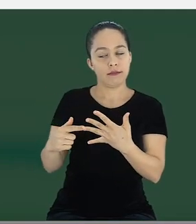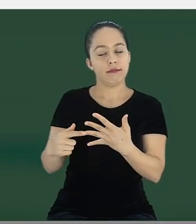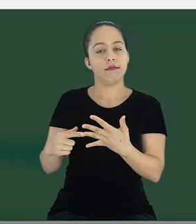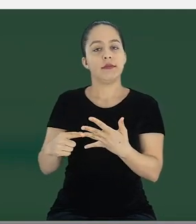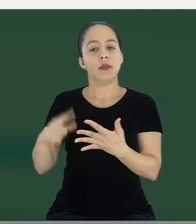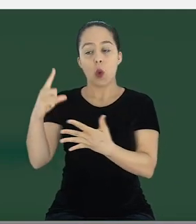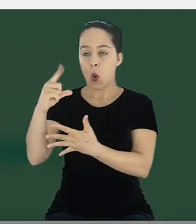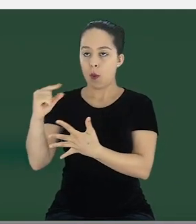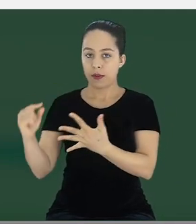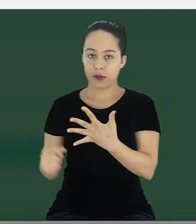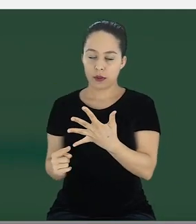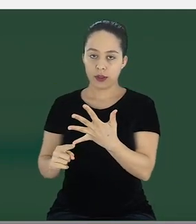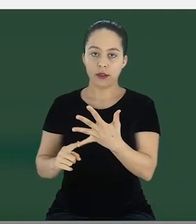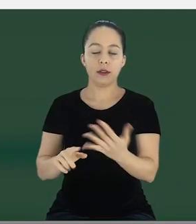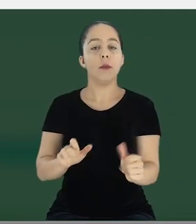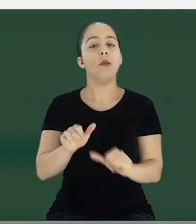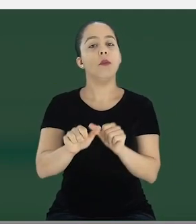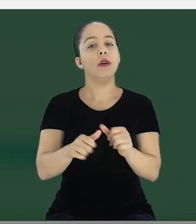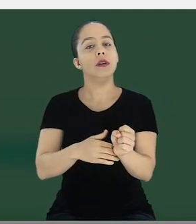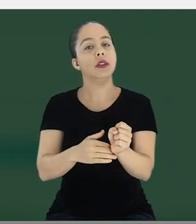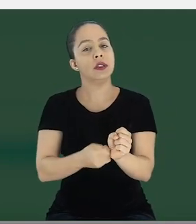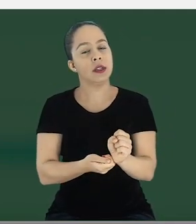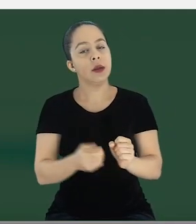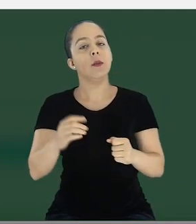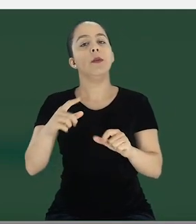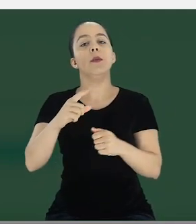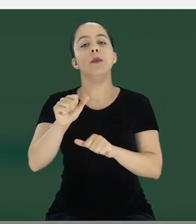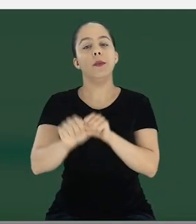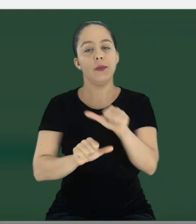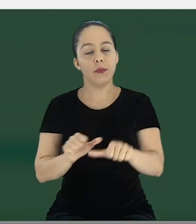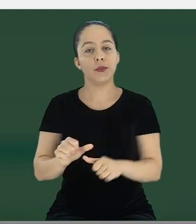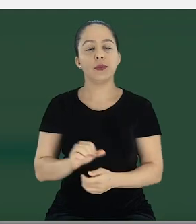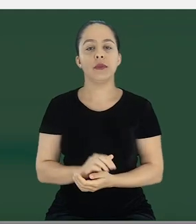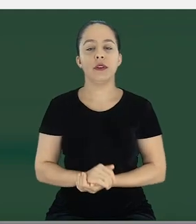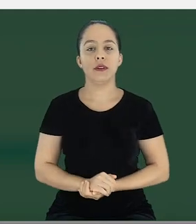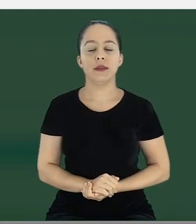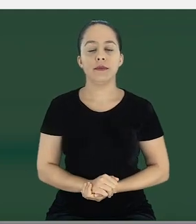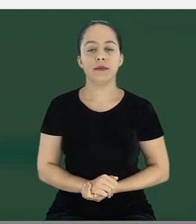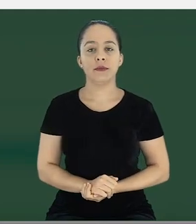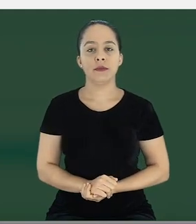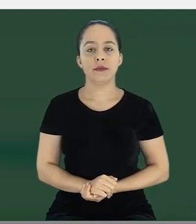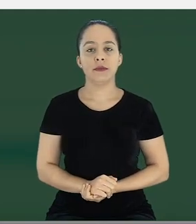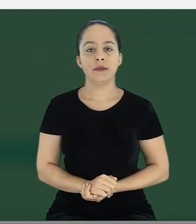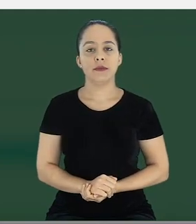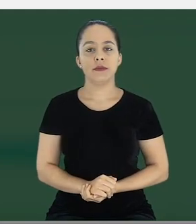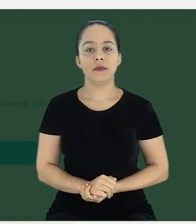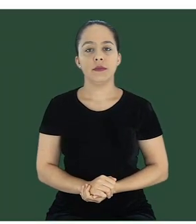opções, alterar sua senha,